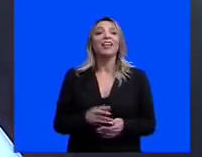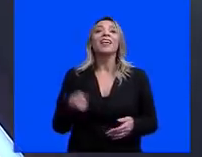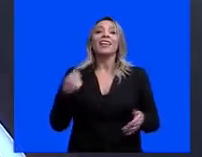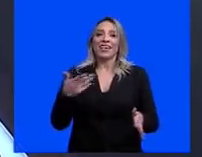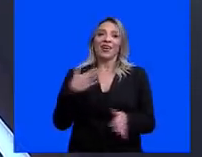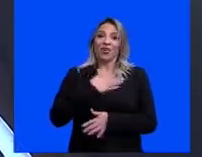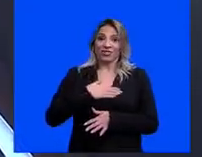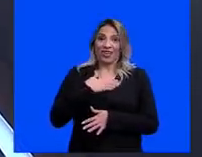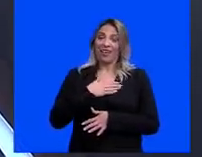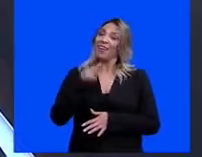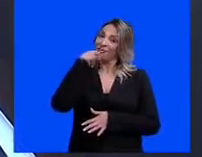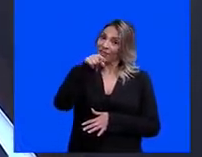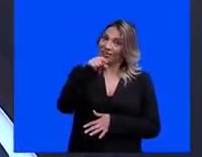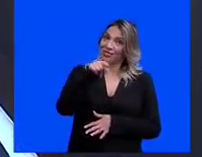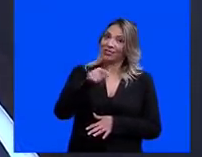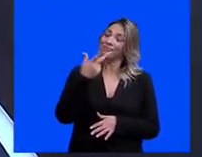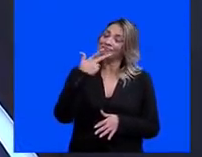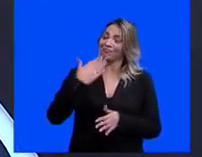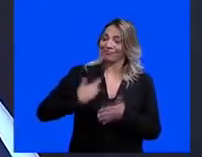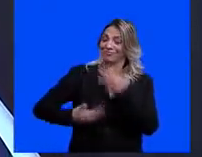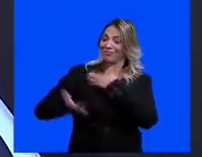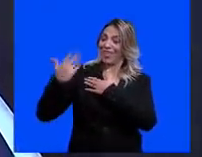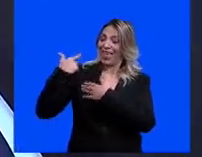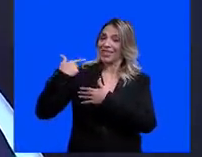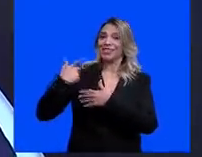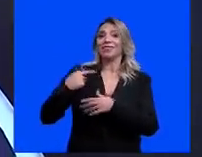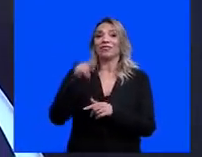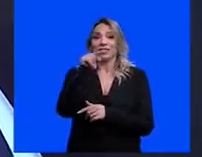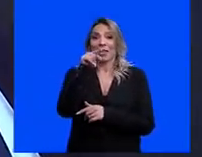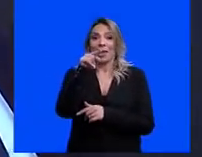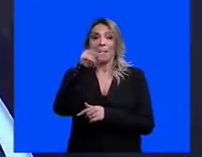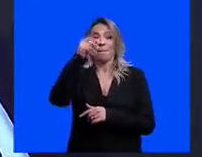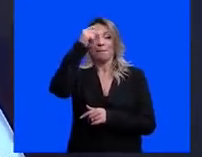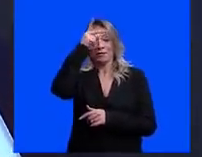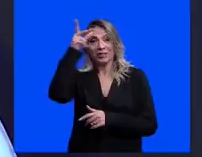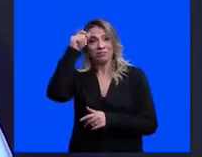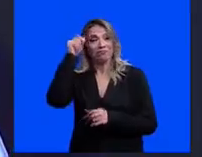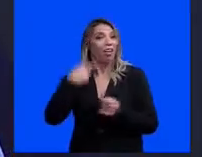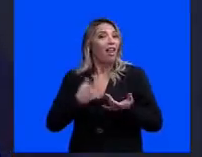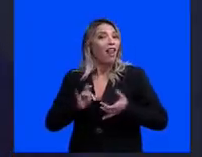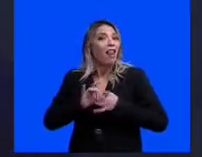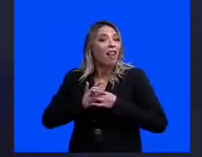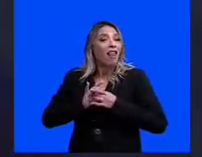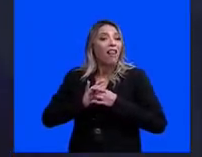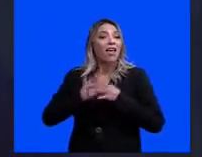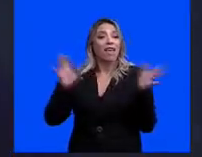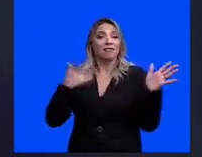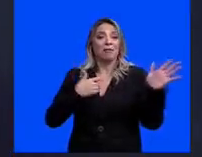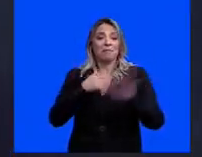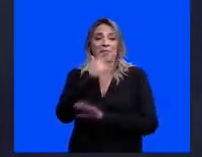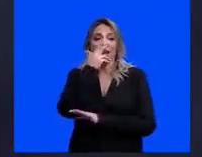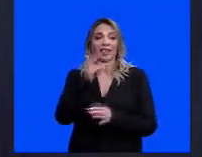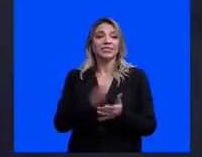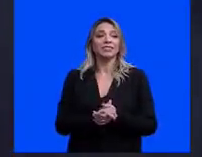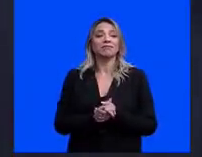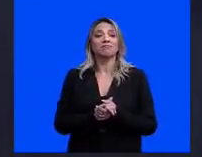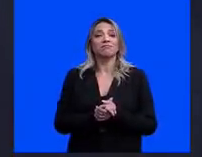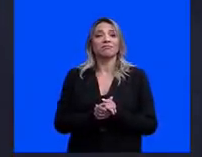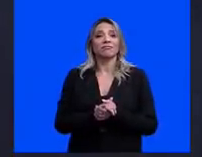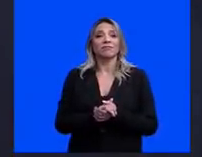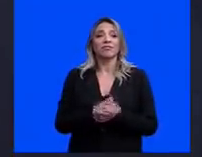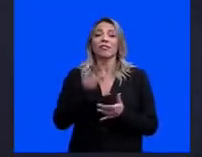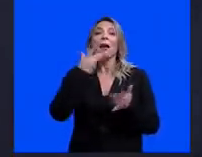tivesse feito isso neste ano em que você também, de livre espontânea vontade, parece que realmente